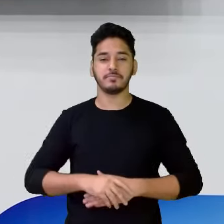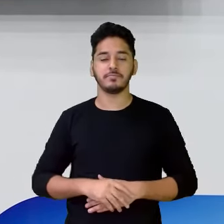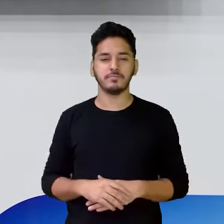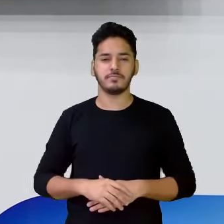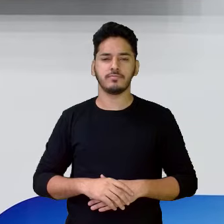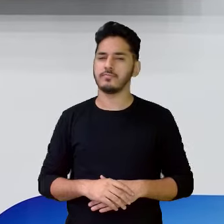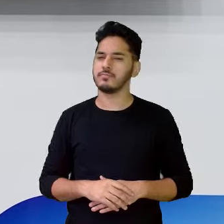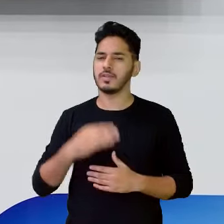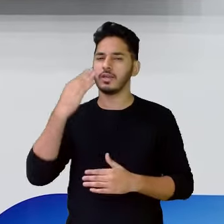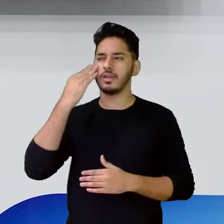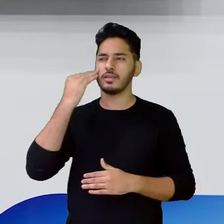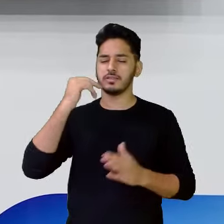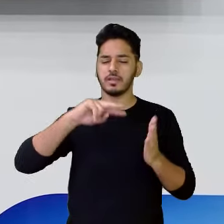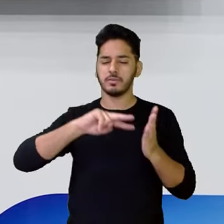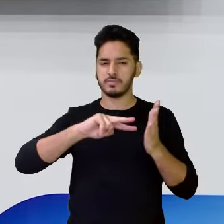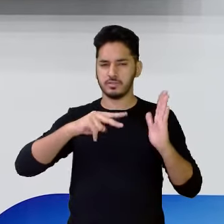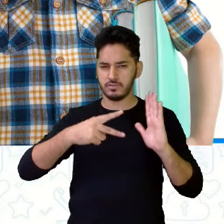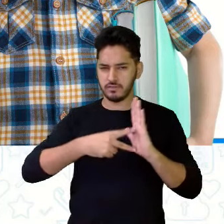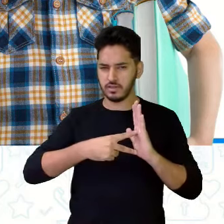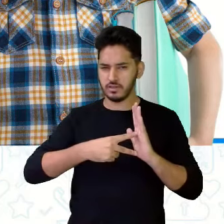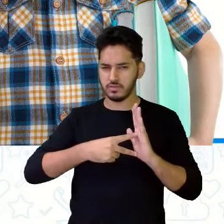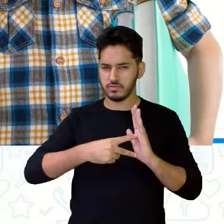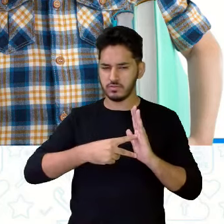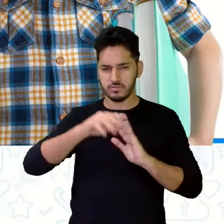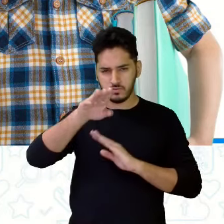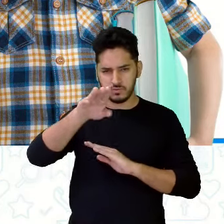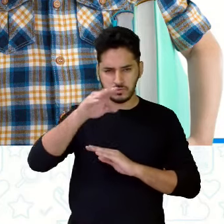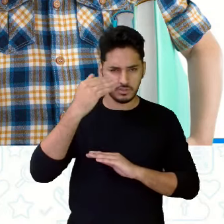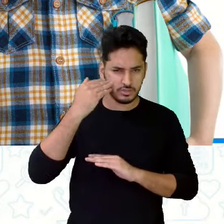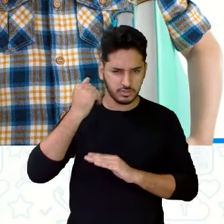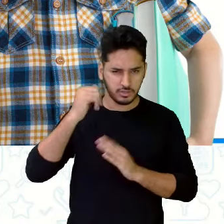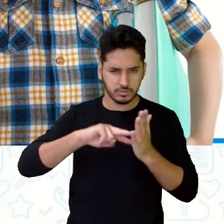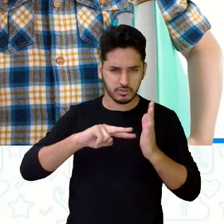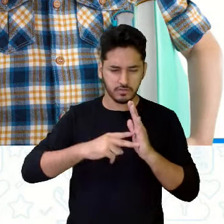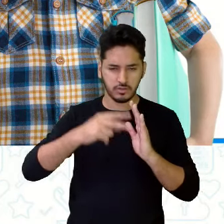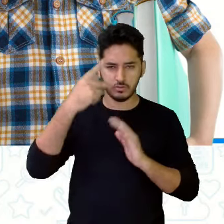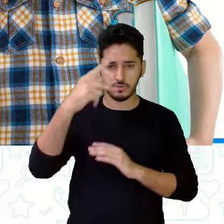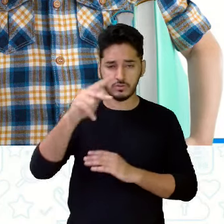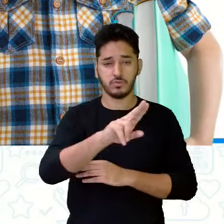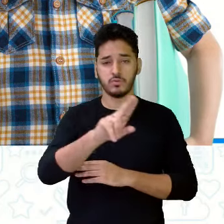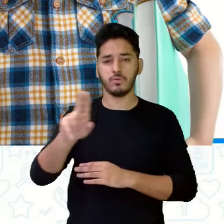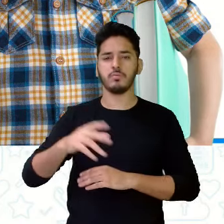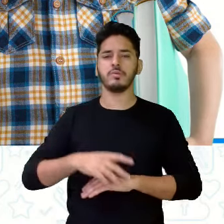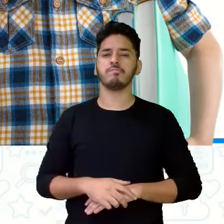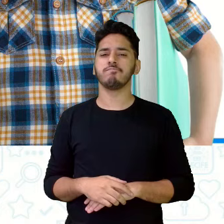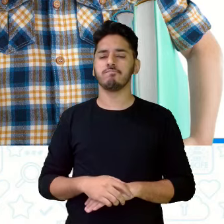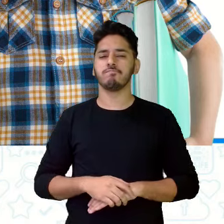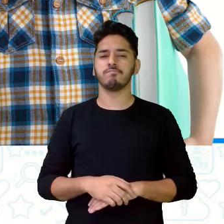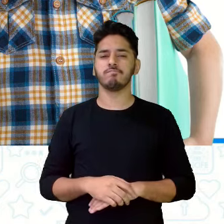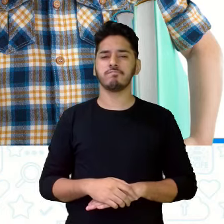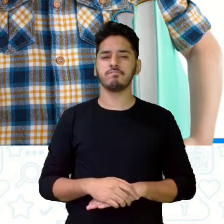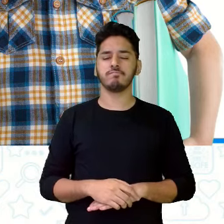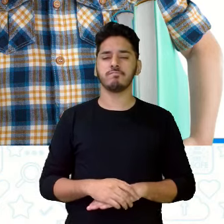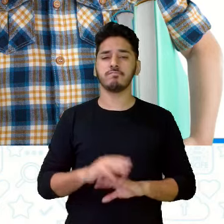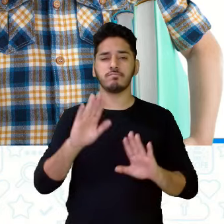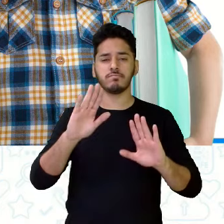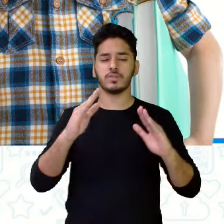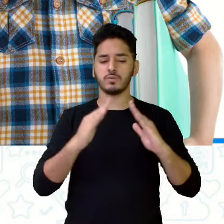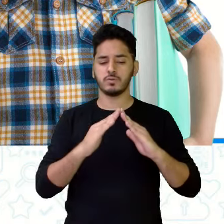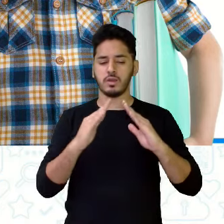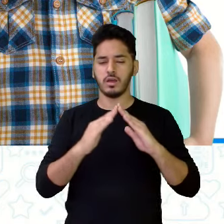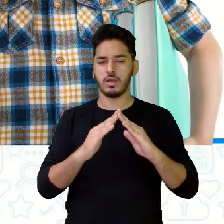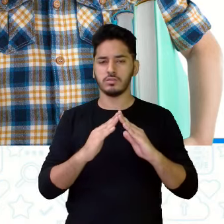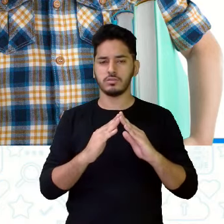Sabe o significado dele? Você sabe o significado do seu nome? Alguém aí da sua casa já